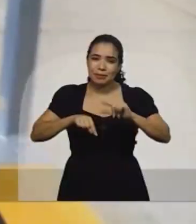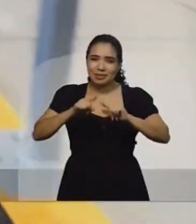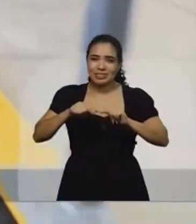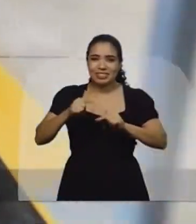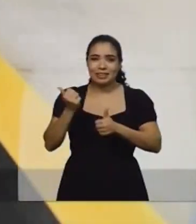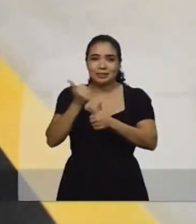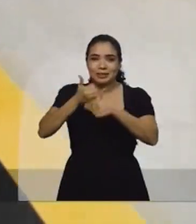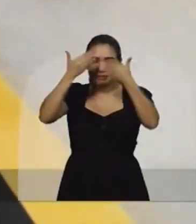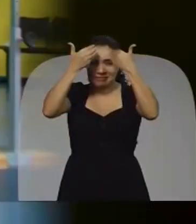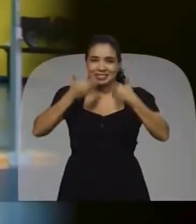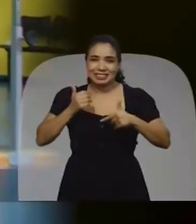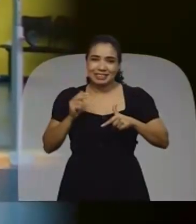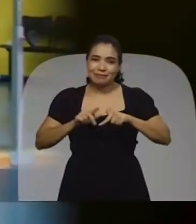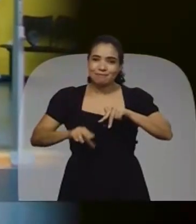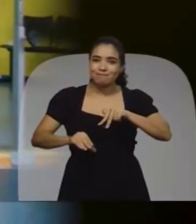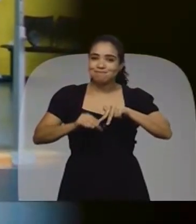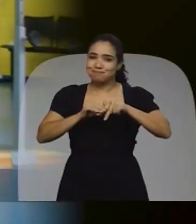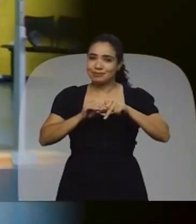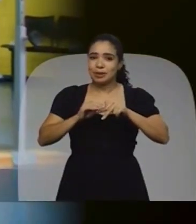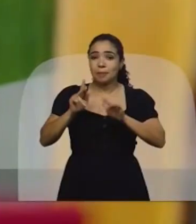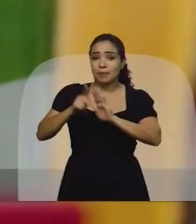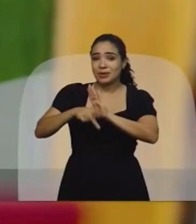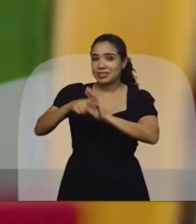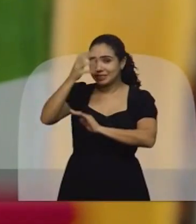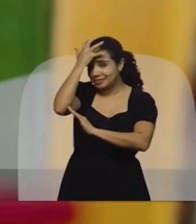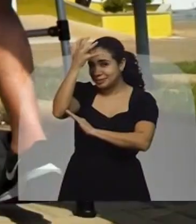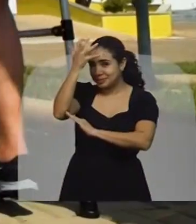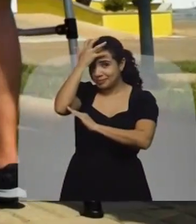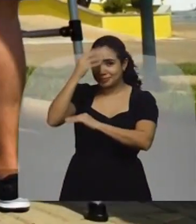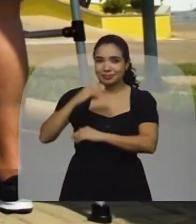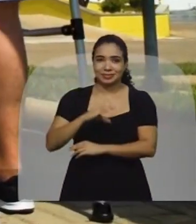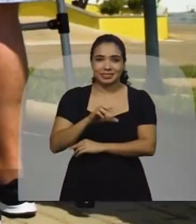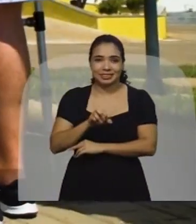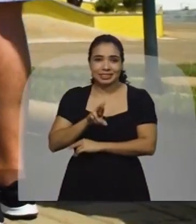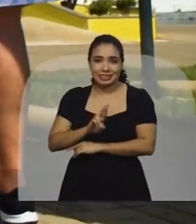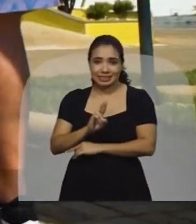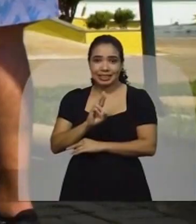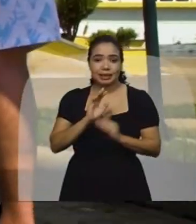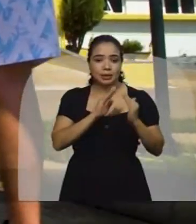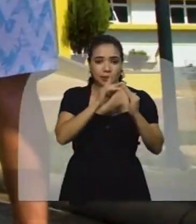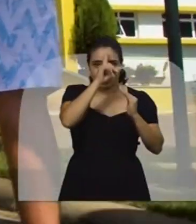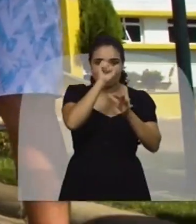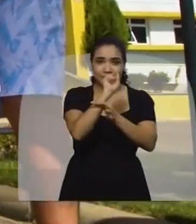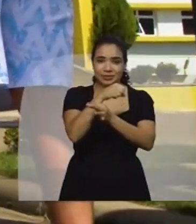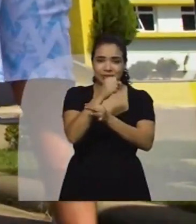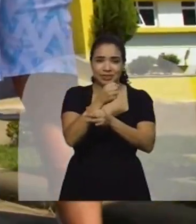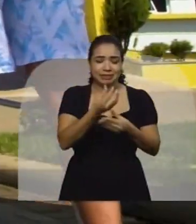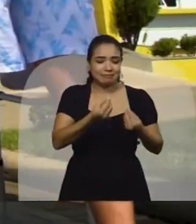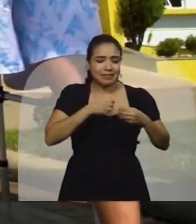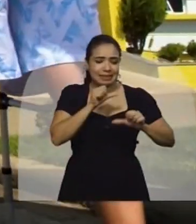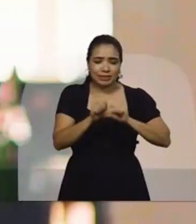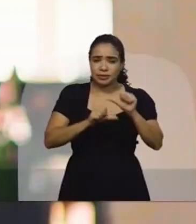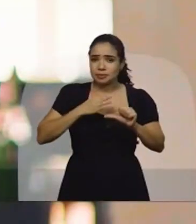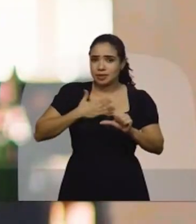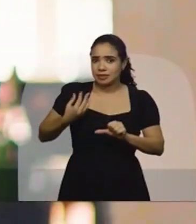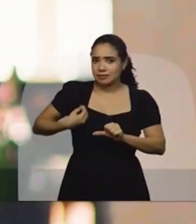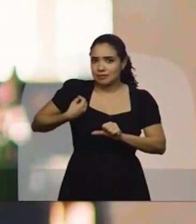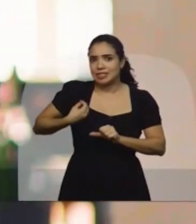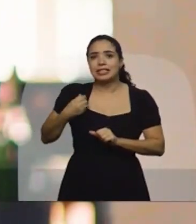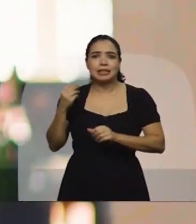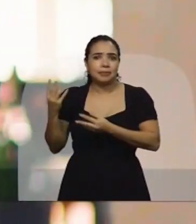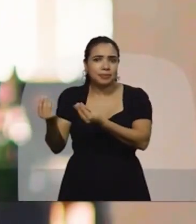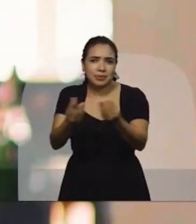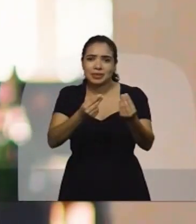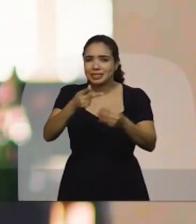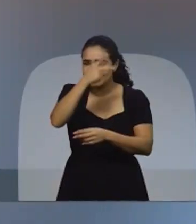oferta de próteses. Obra de Ronaldo Dimas. O ser Centro de Fisioterapia transformou a minha vida. Não só a minha, de